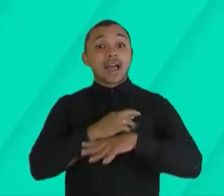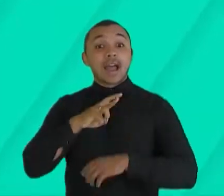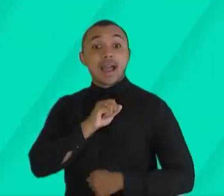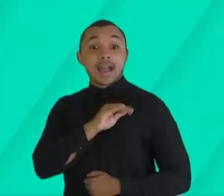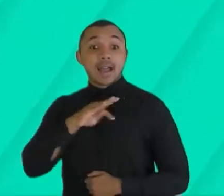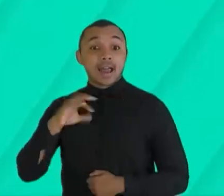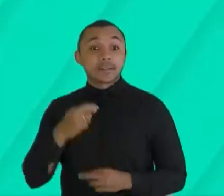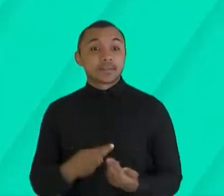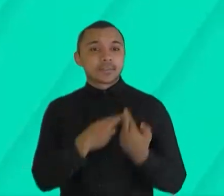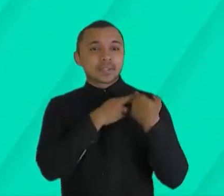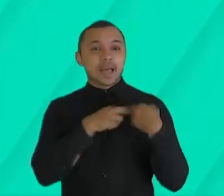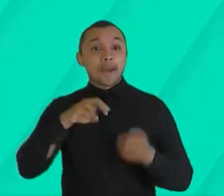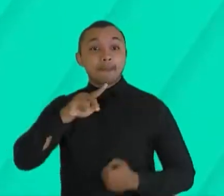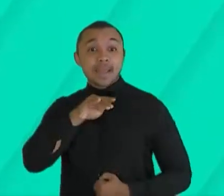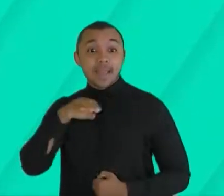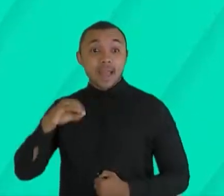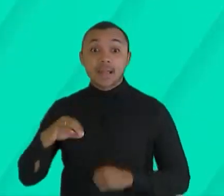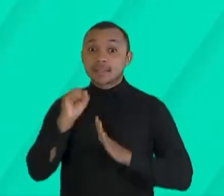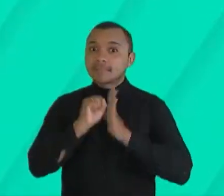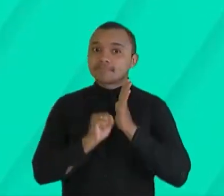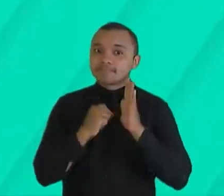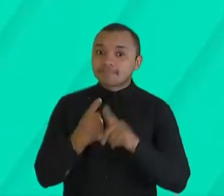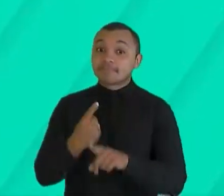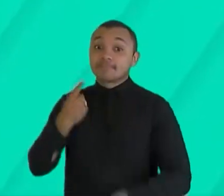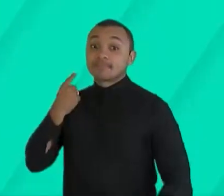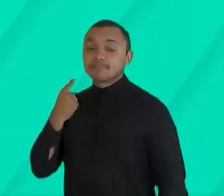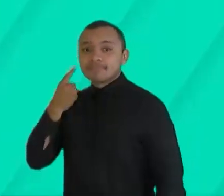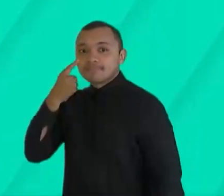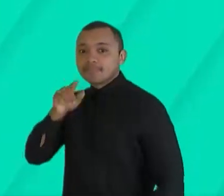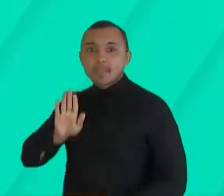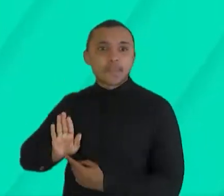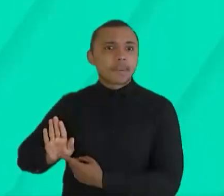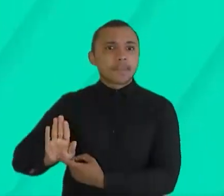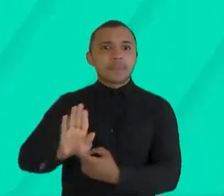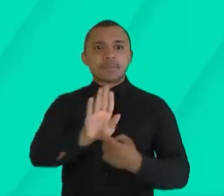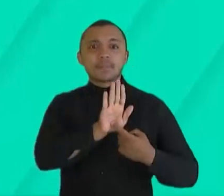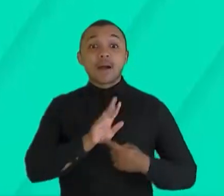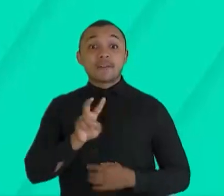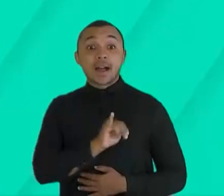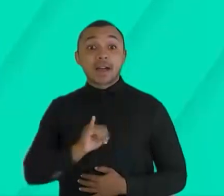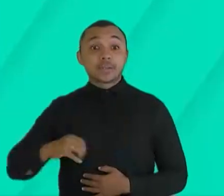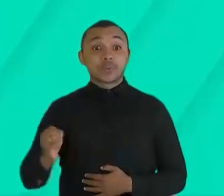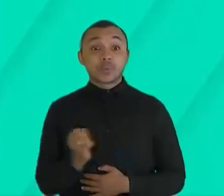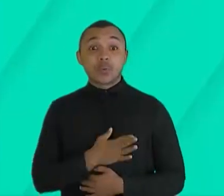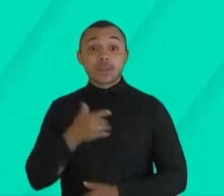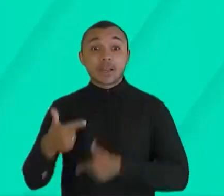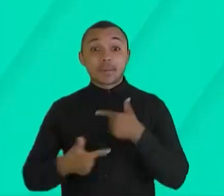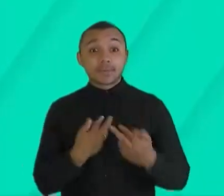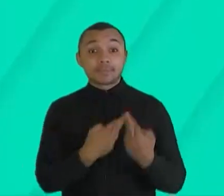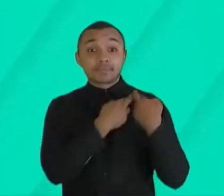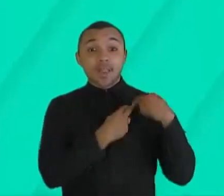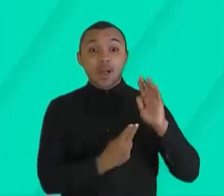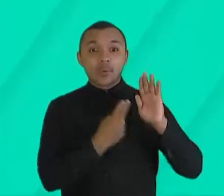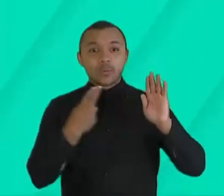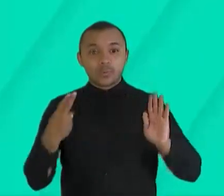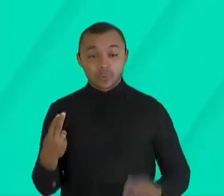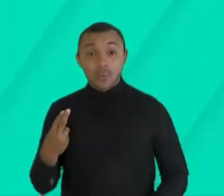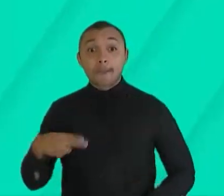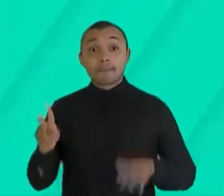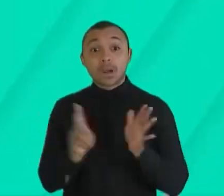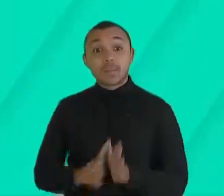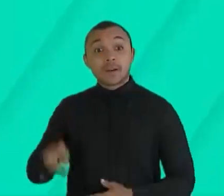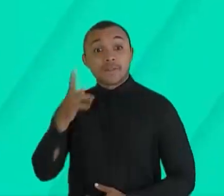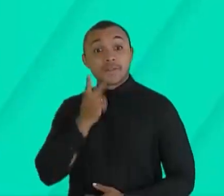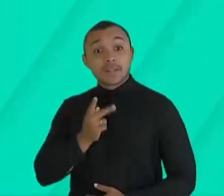Lourenço, no século passado, vai ter a trajetória revisitada no mais novo trabalho do artista Pingo de Fortaleza e o